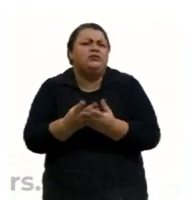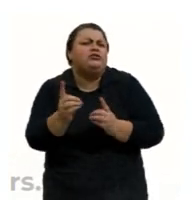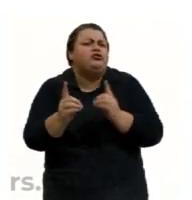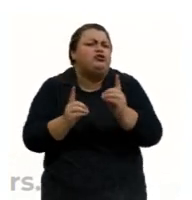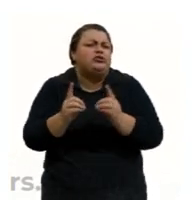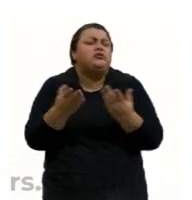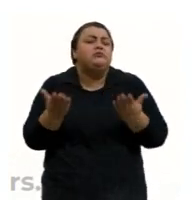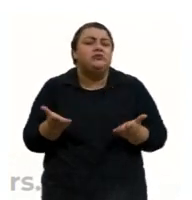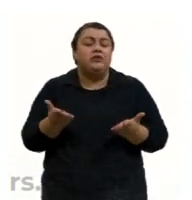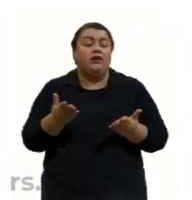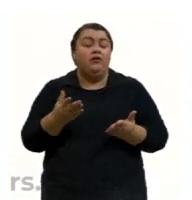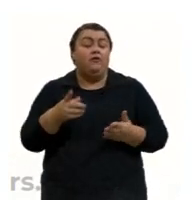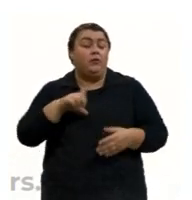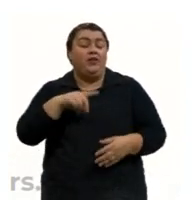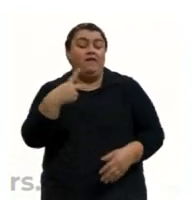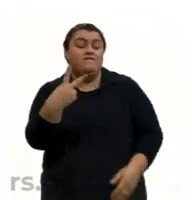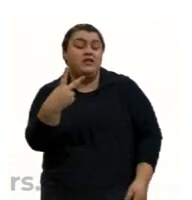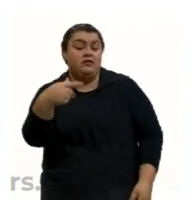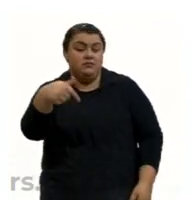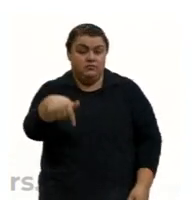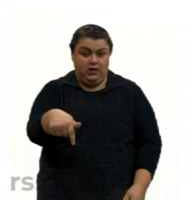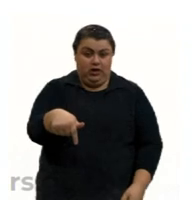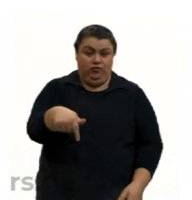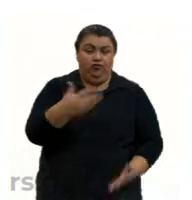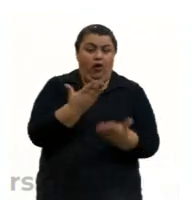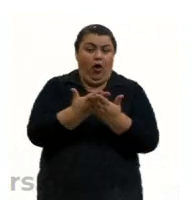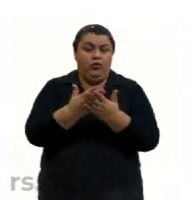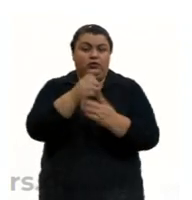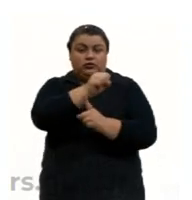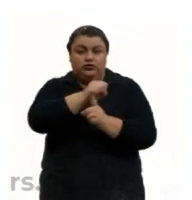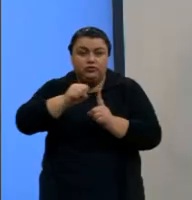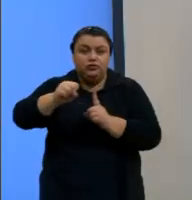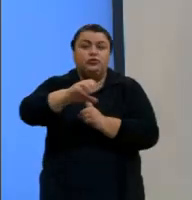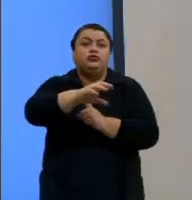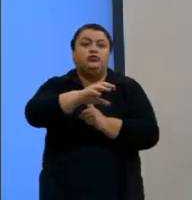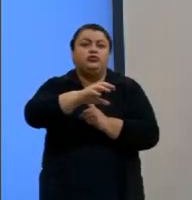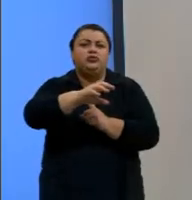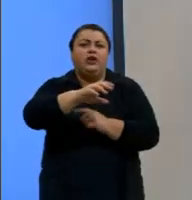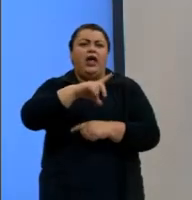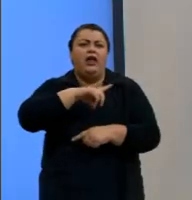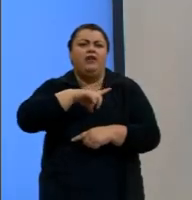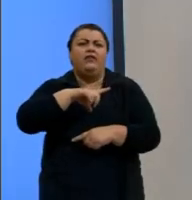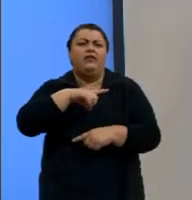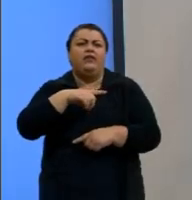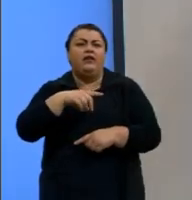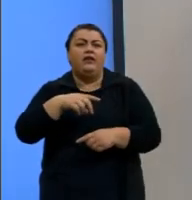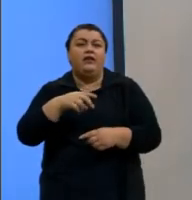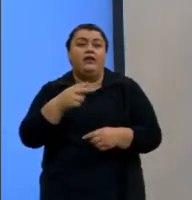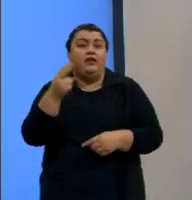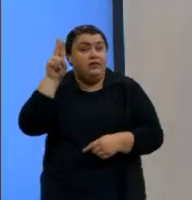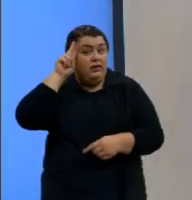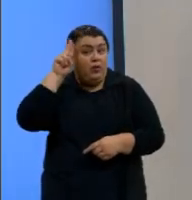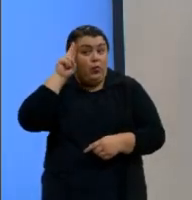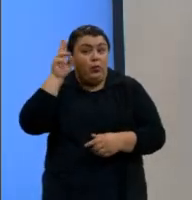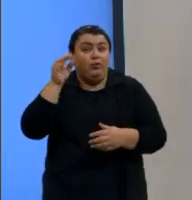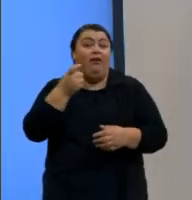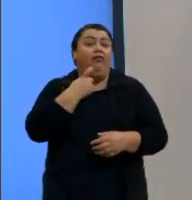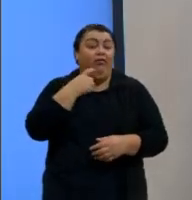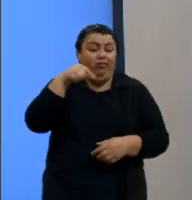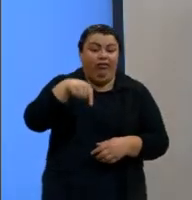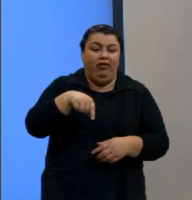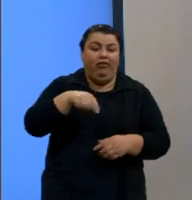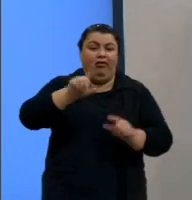este ano 27 aulas de Sociologia, elas passarão de segunda a sexta aqui na grade da